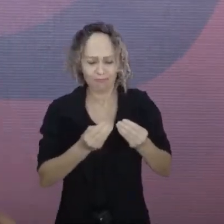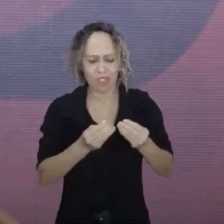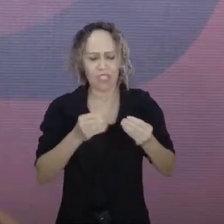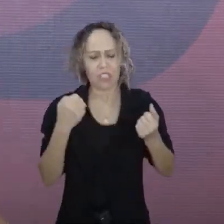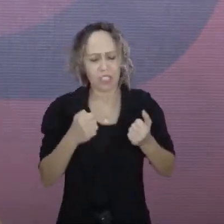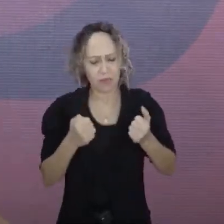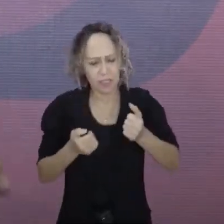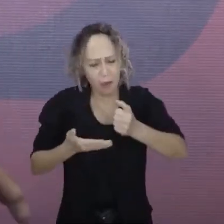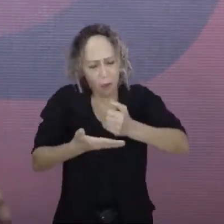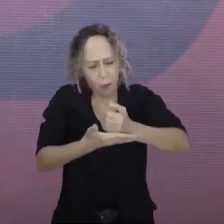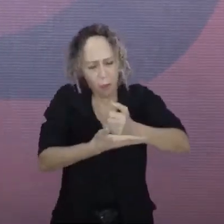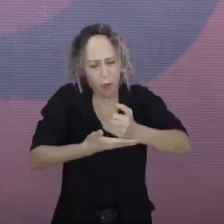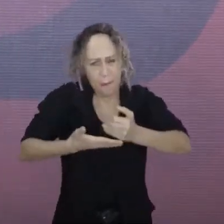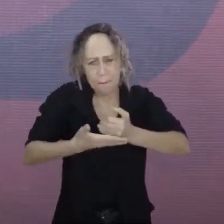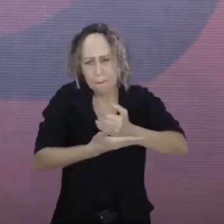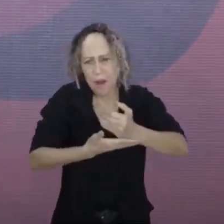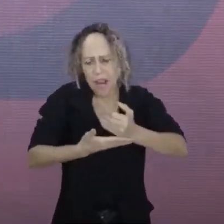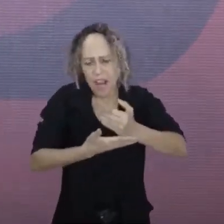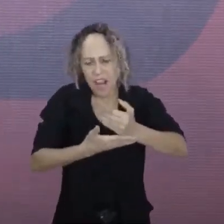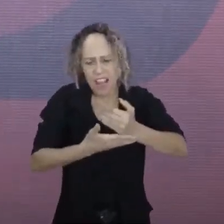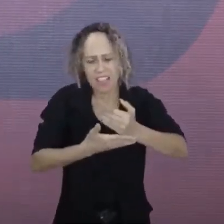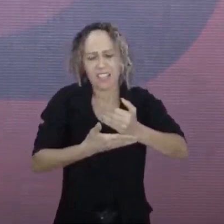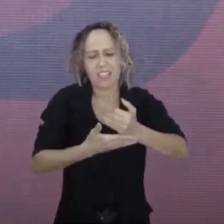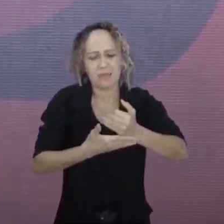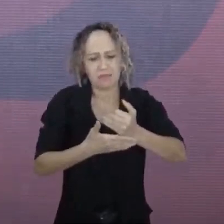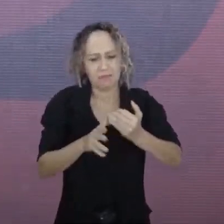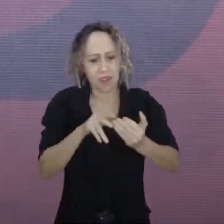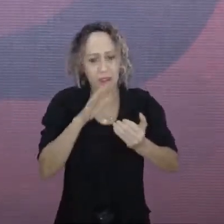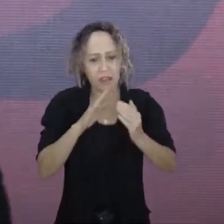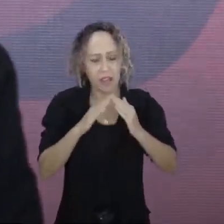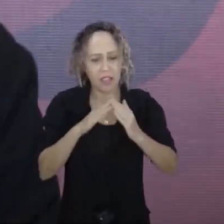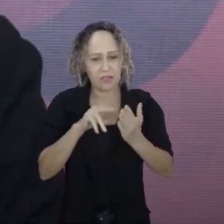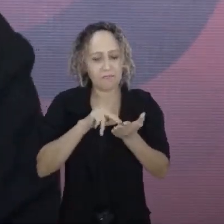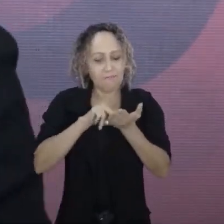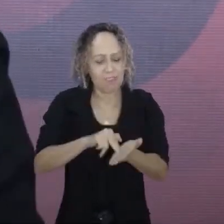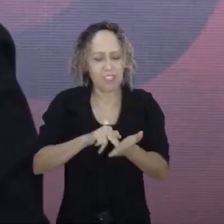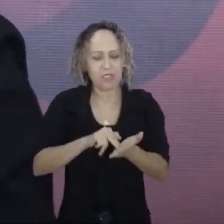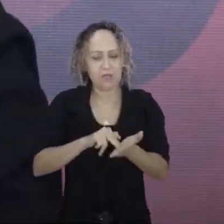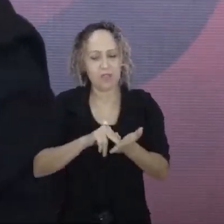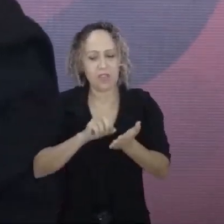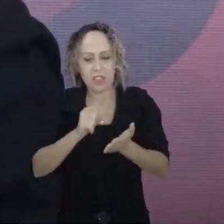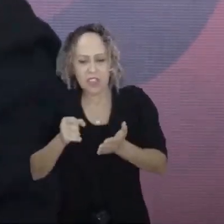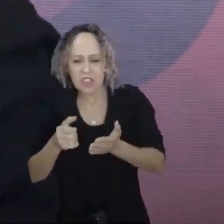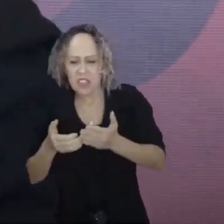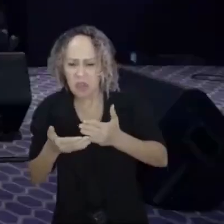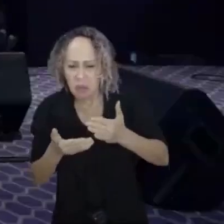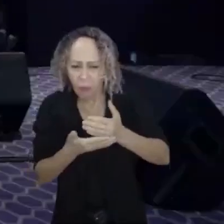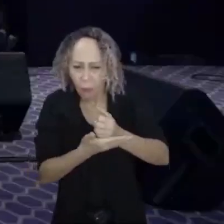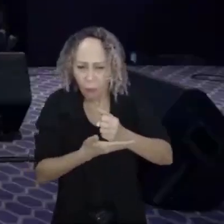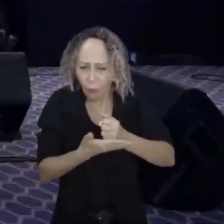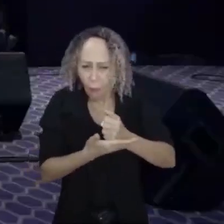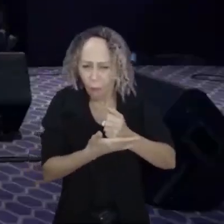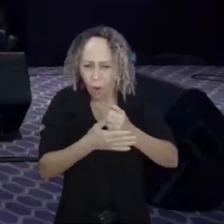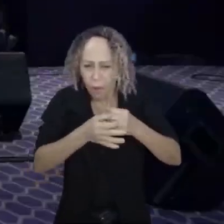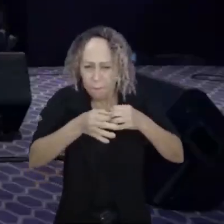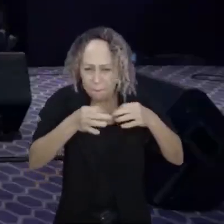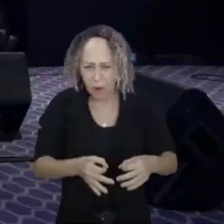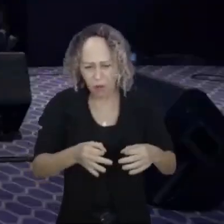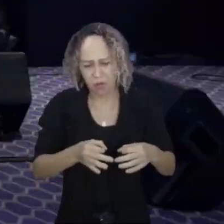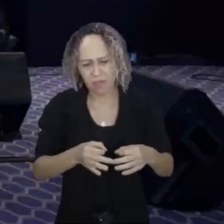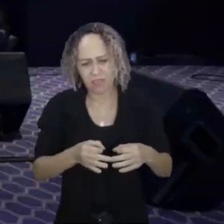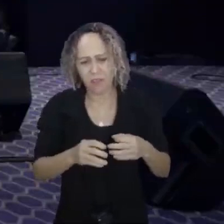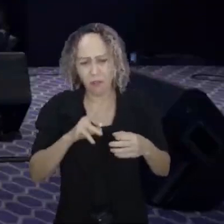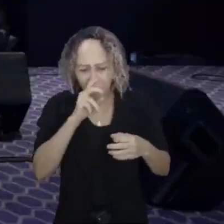qualquer vento derruba a nossa casa. Então, isso aqui é apenas um alicerce. Nós vamos ter que